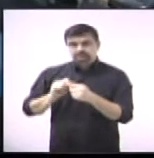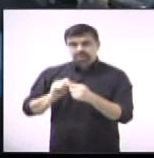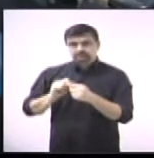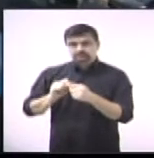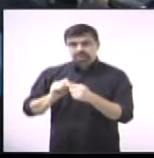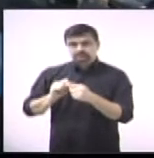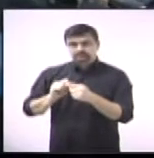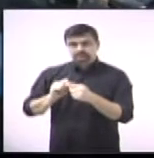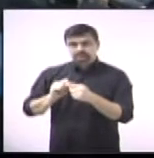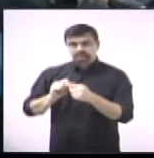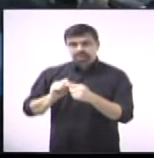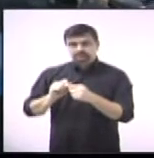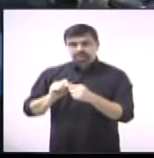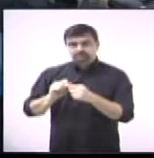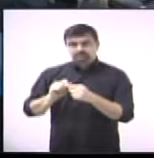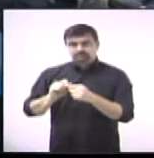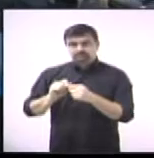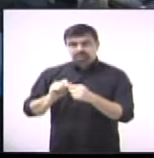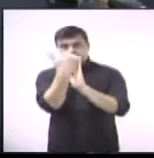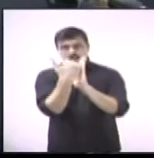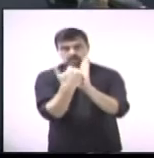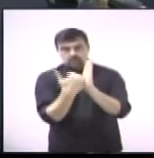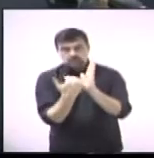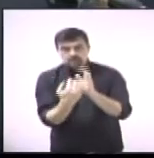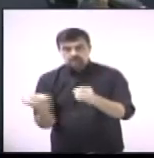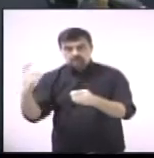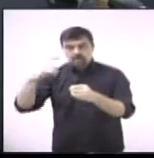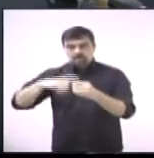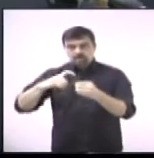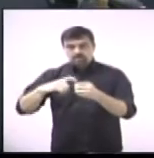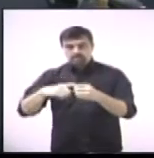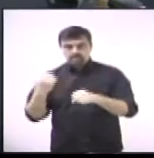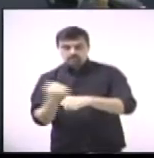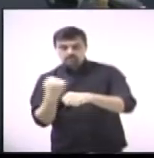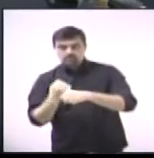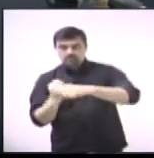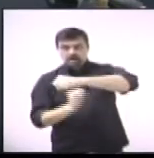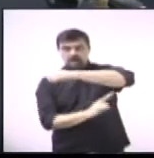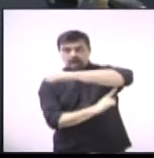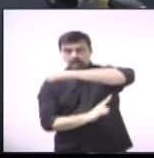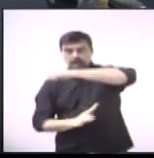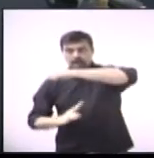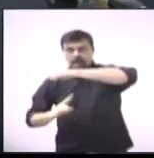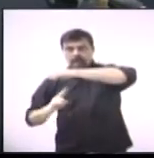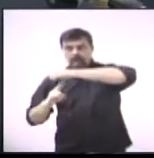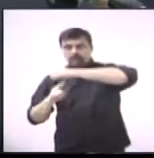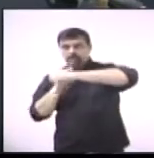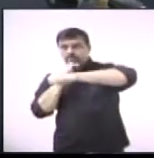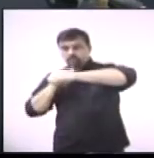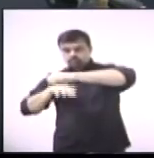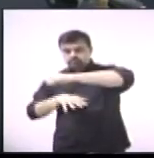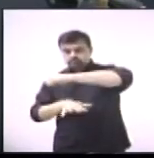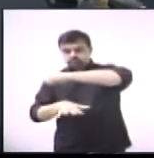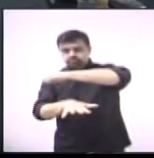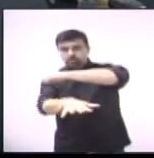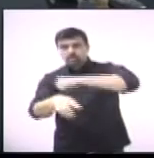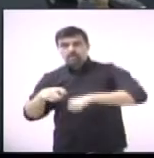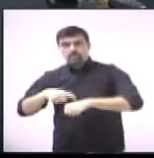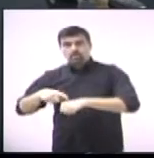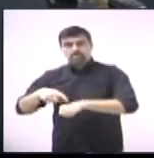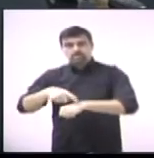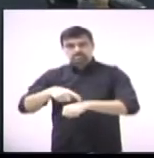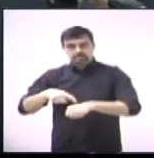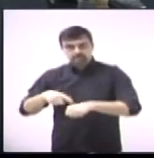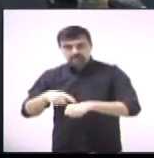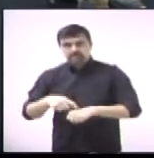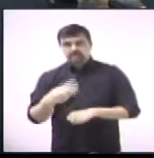que retome o projeto da construção da segunda ponte sobre o rio Atibaia. 357